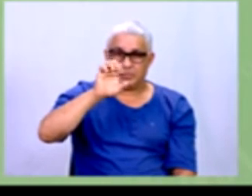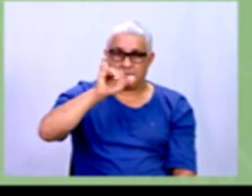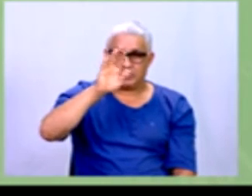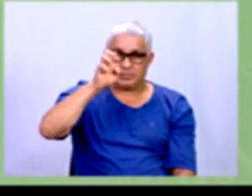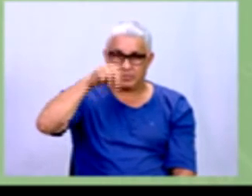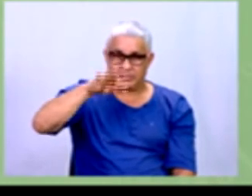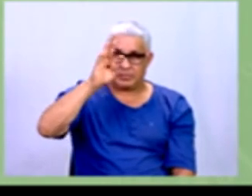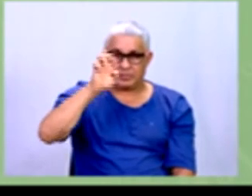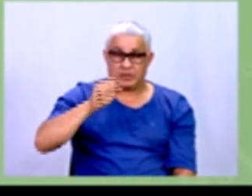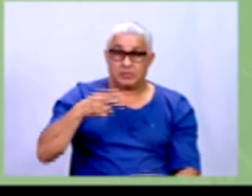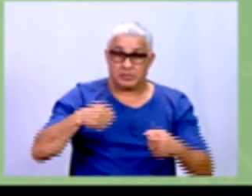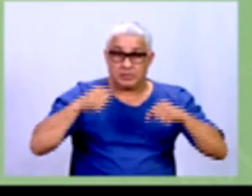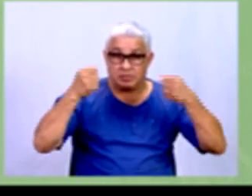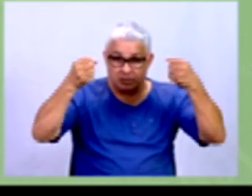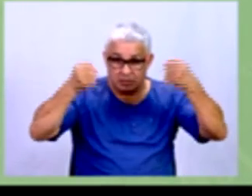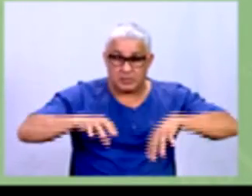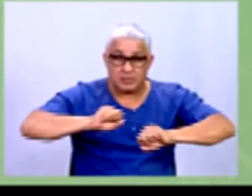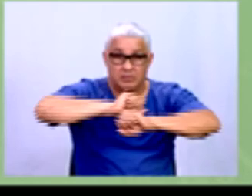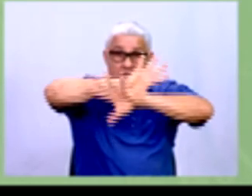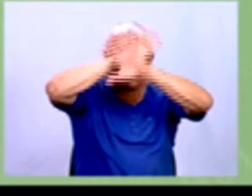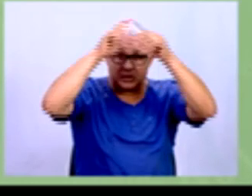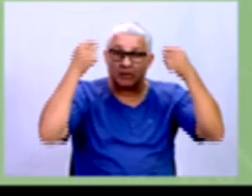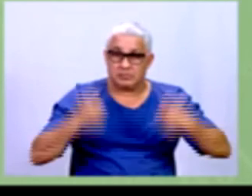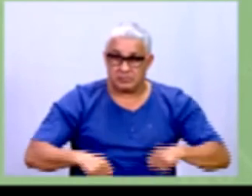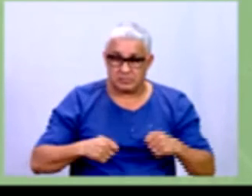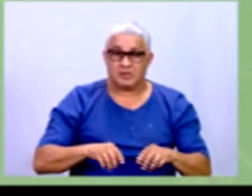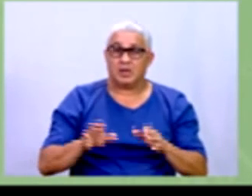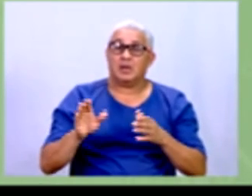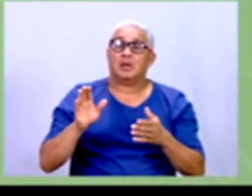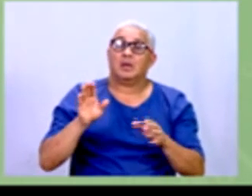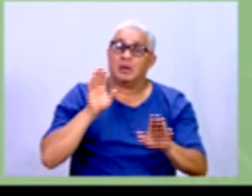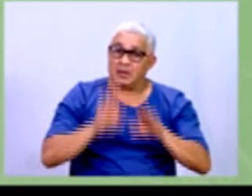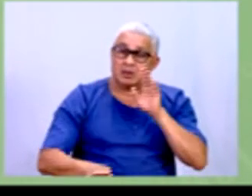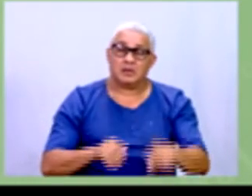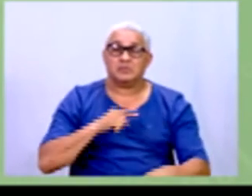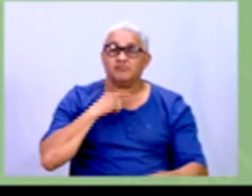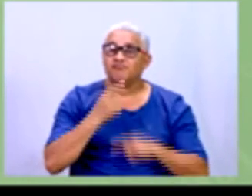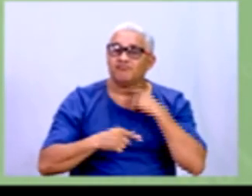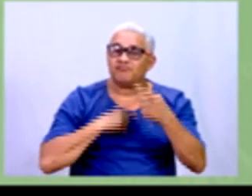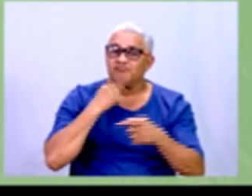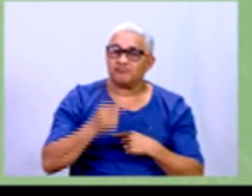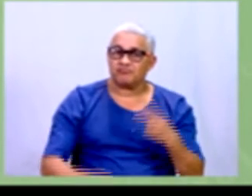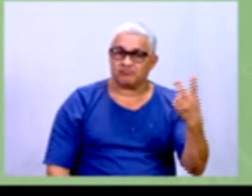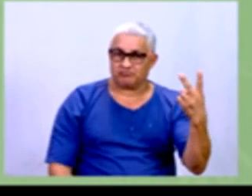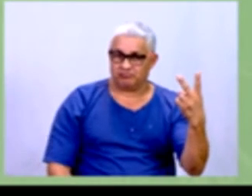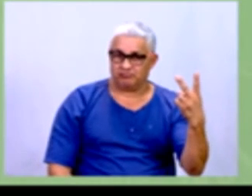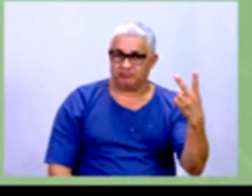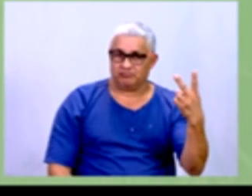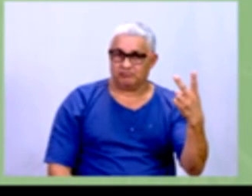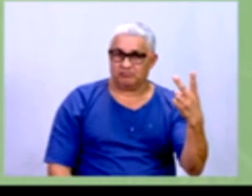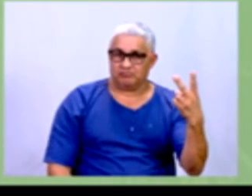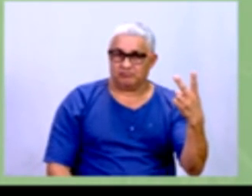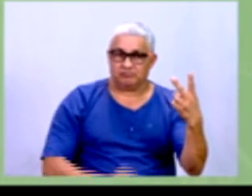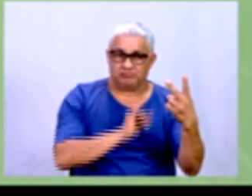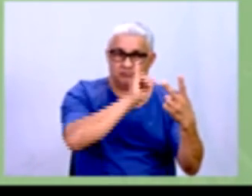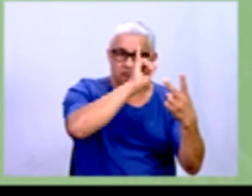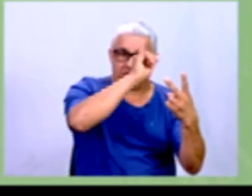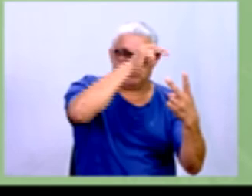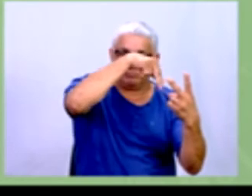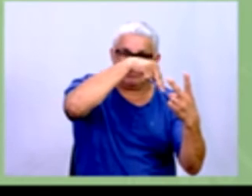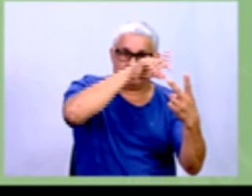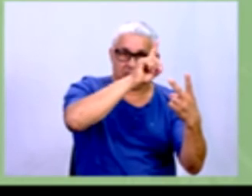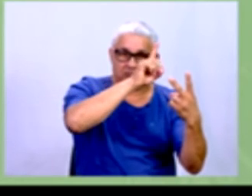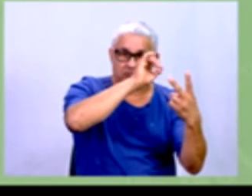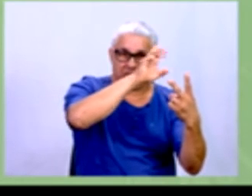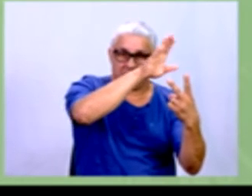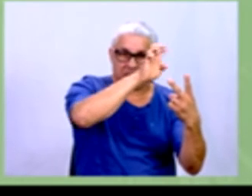entenderem que muitas vezes geram dúvidas nesses dois quesitos aqui. Então, os índices,